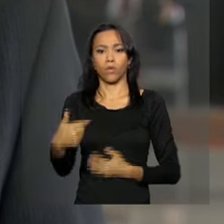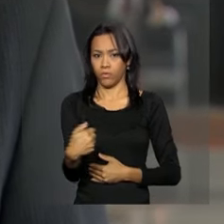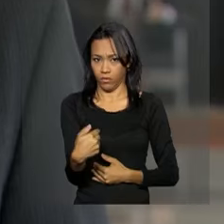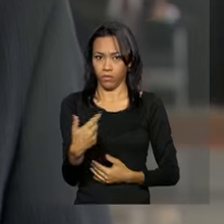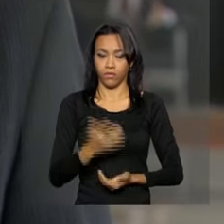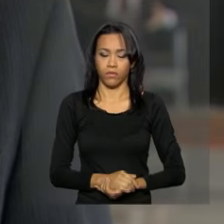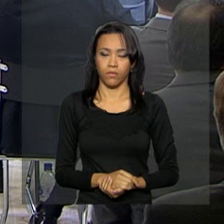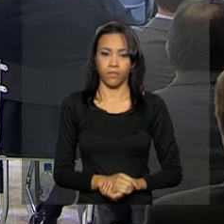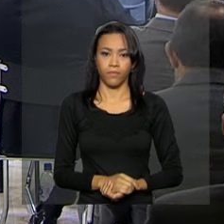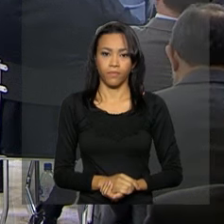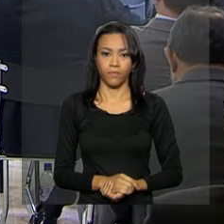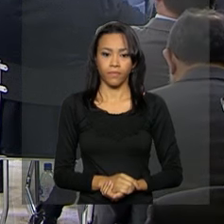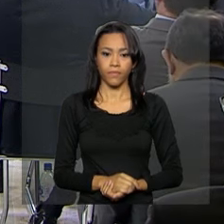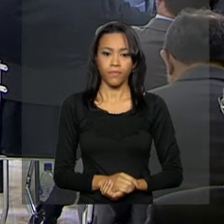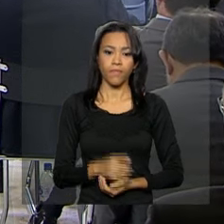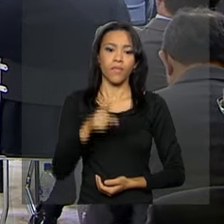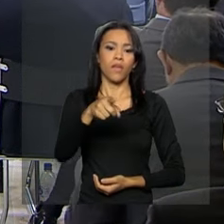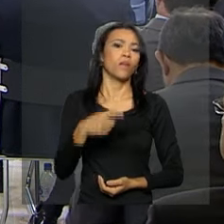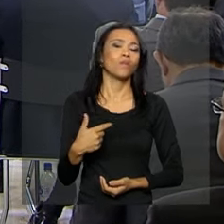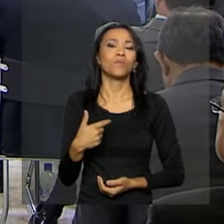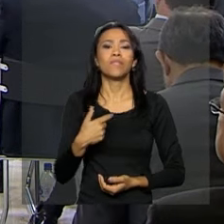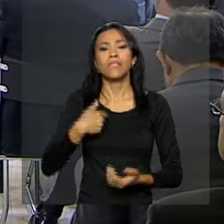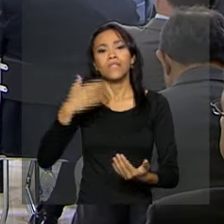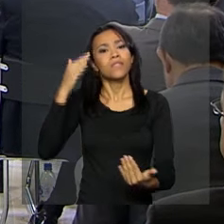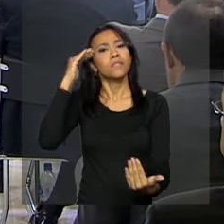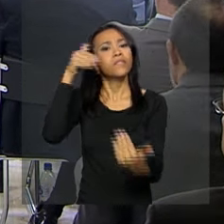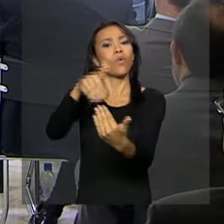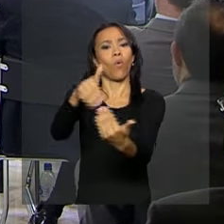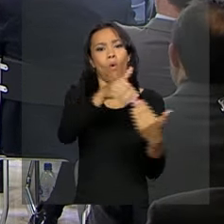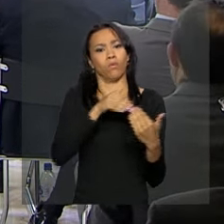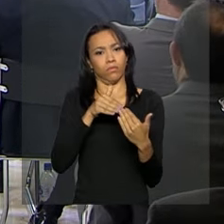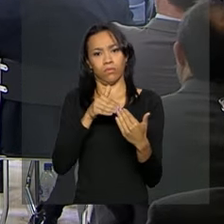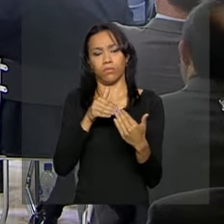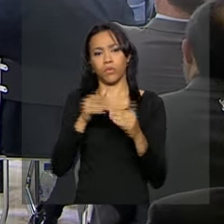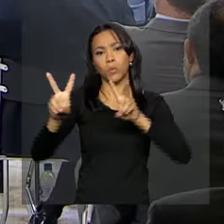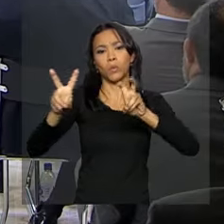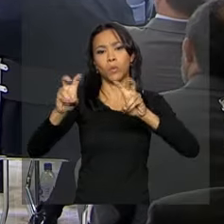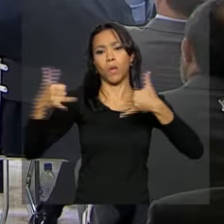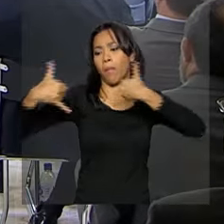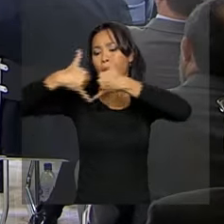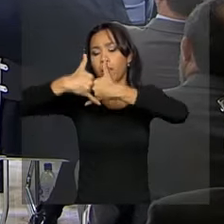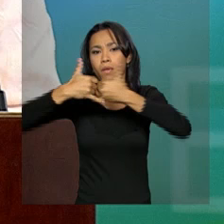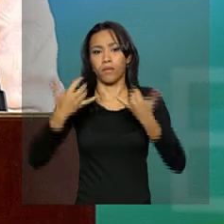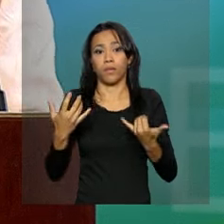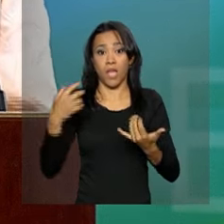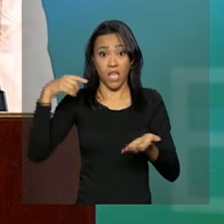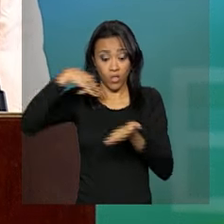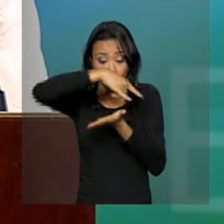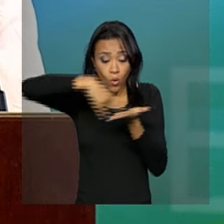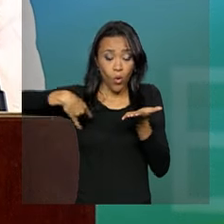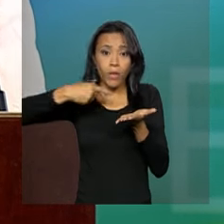Civil. Repudio todas as versões contra esse fato. Este documento foi